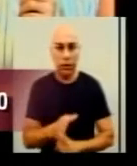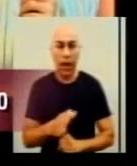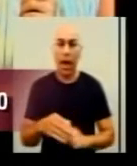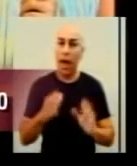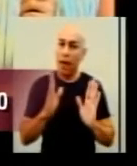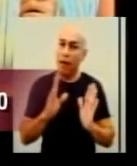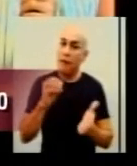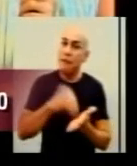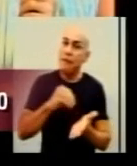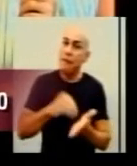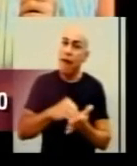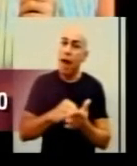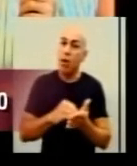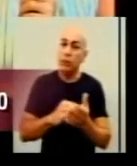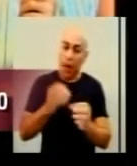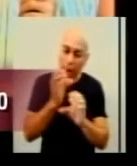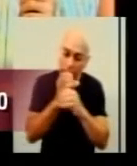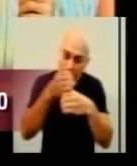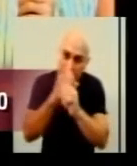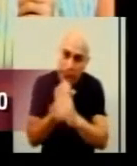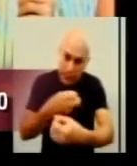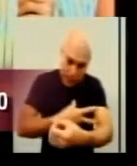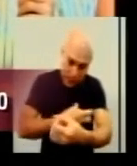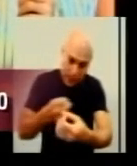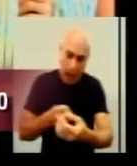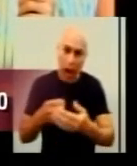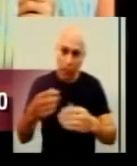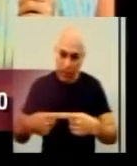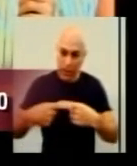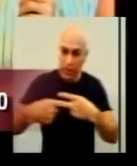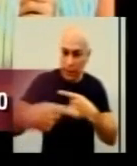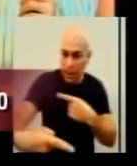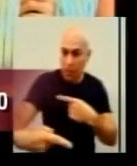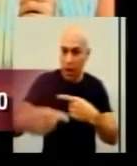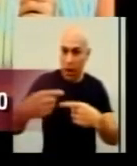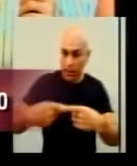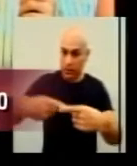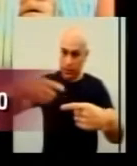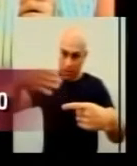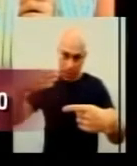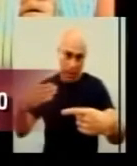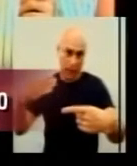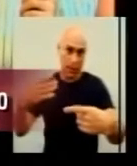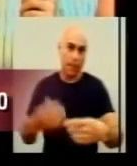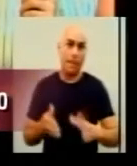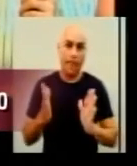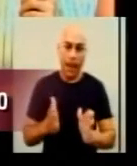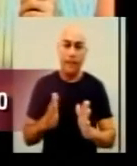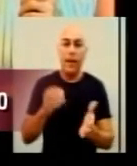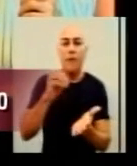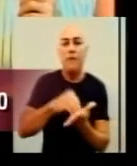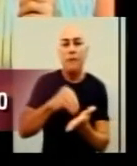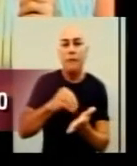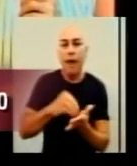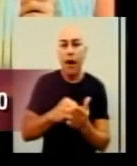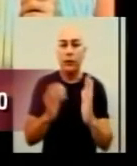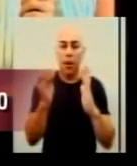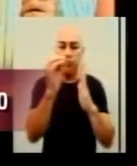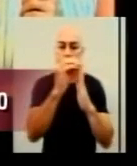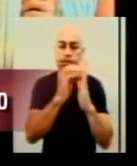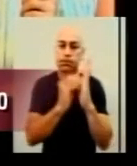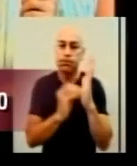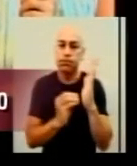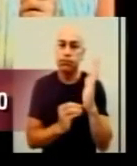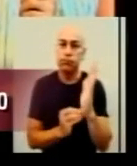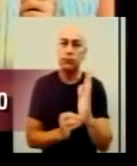entrar e aí geralmente eles entram tanto da semana atual, a semana anterior e até na semana 31. Então